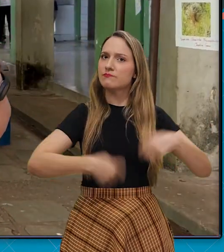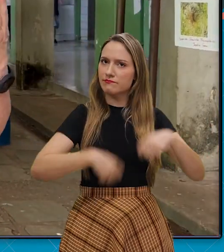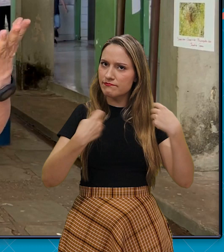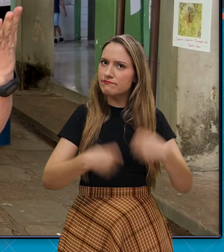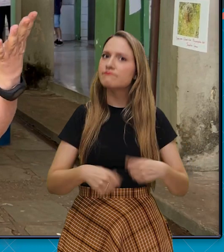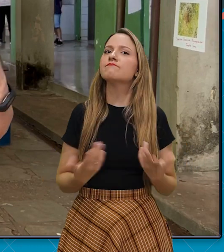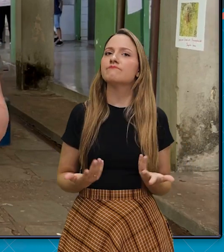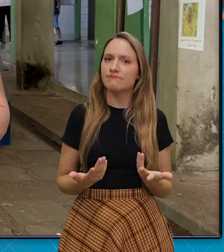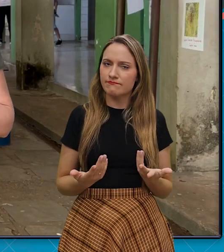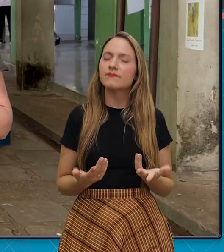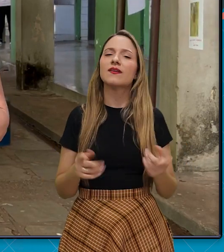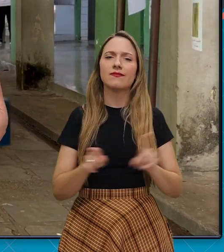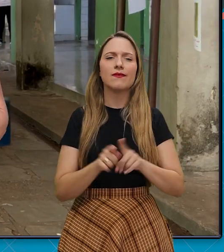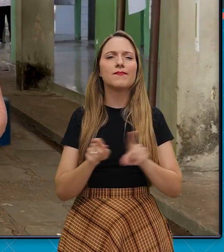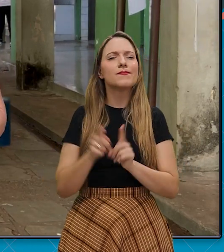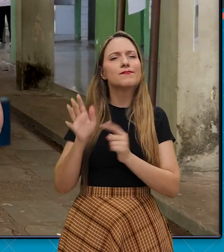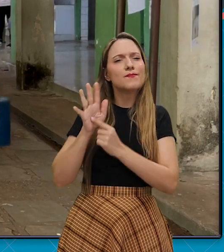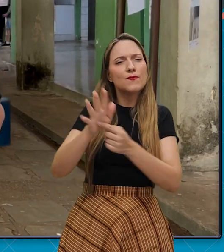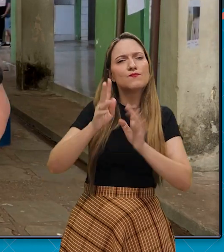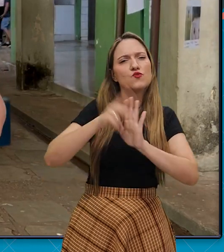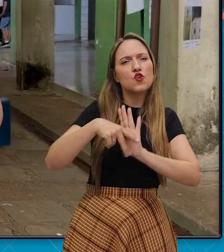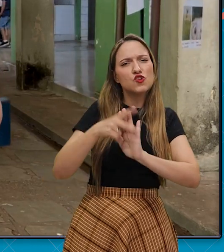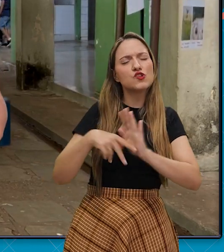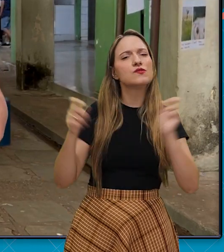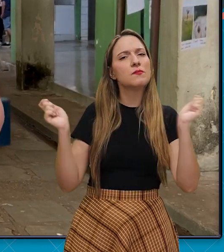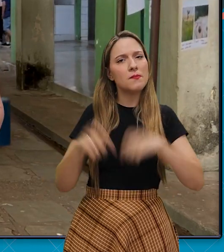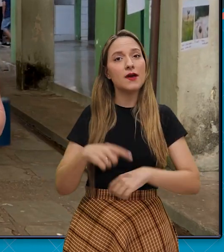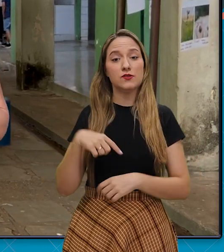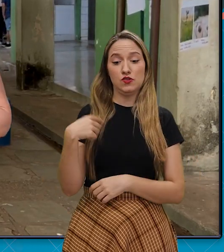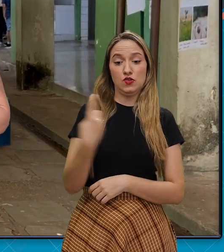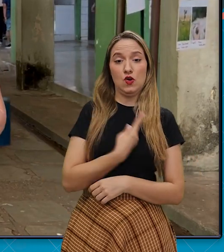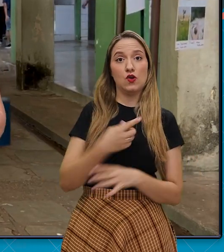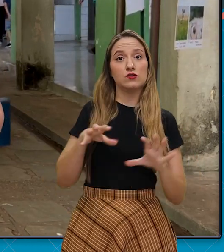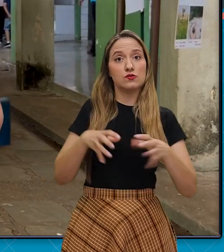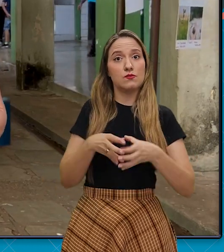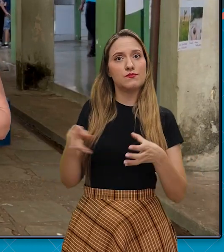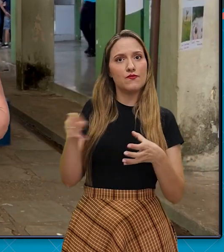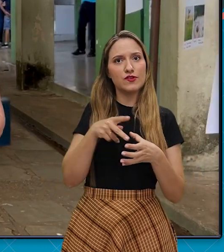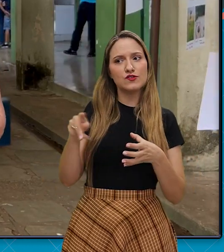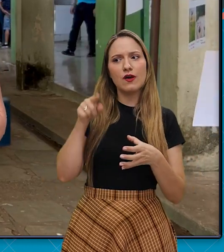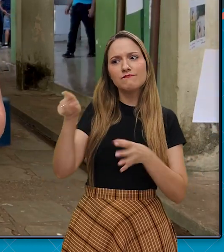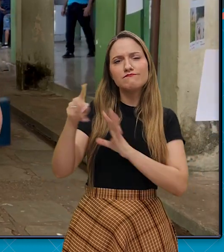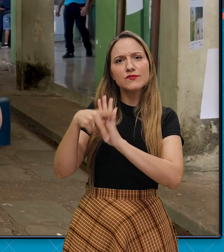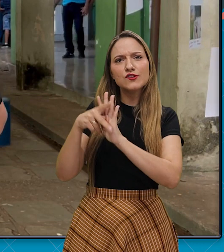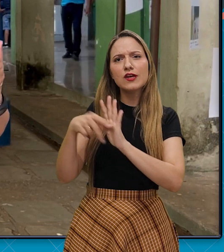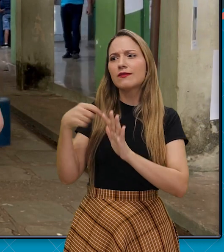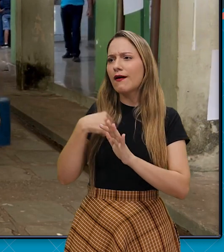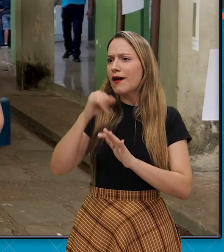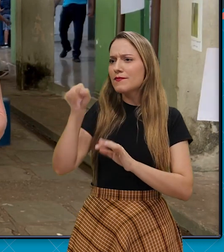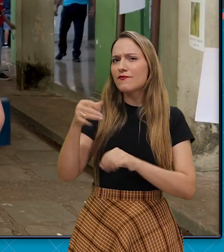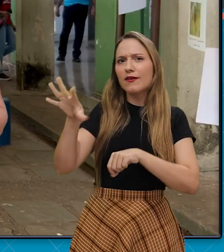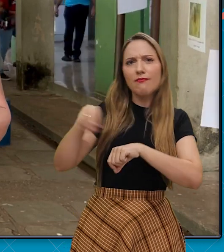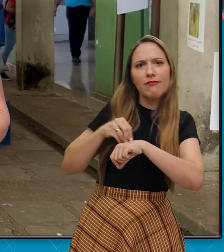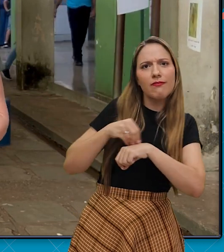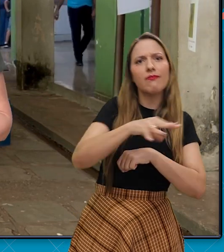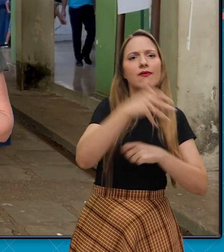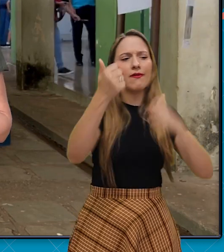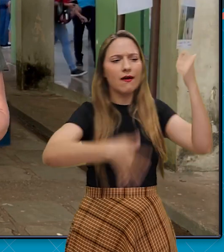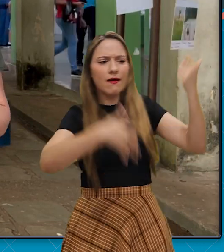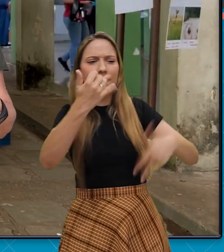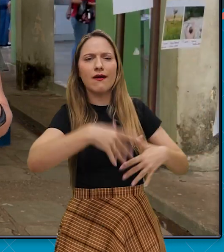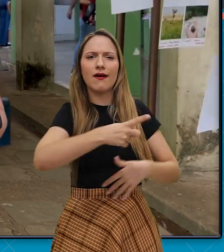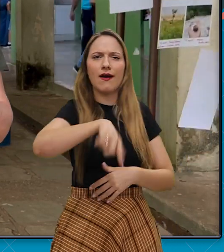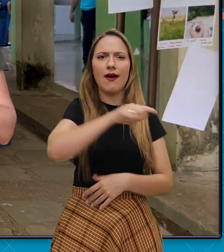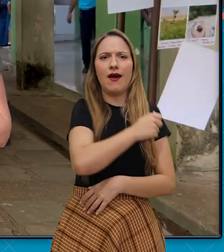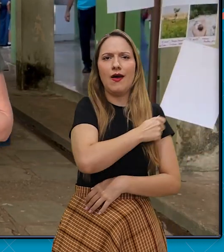E traz também projetos para desenvolvermos, nós professores desenvolvermos, para que os alunos tenham acesso